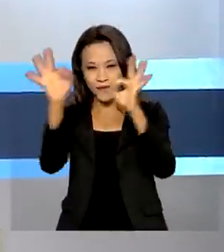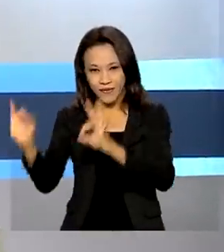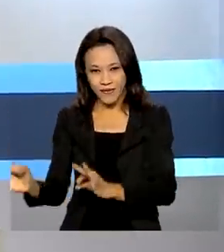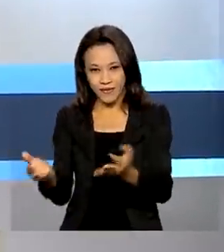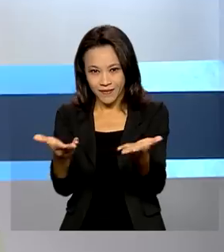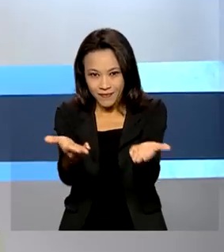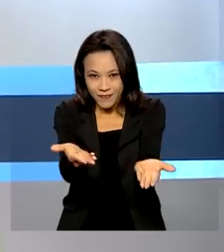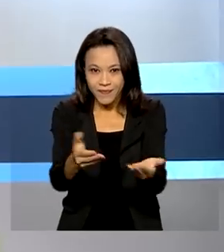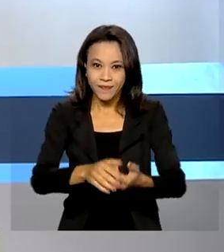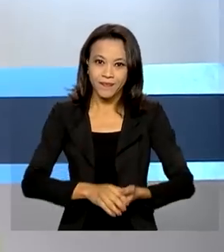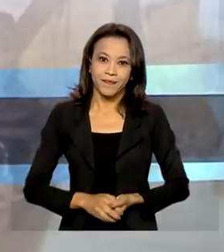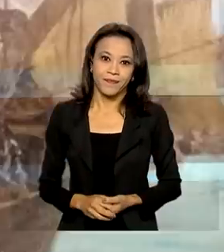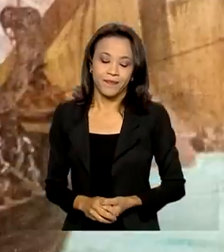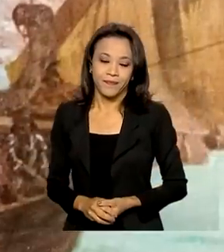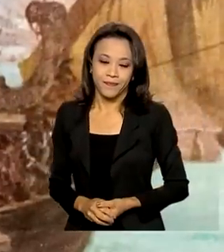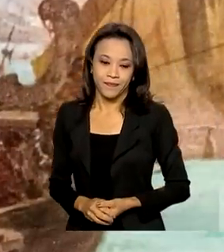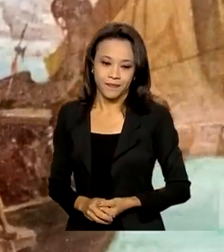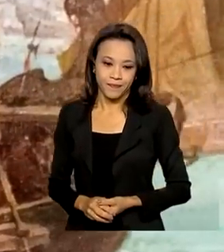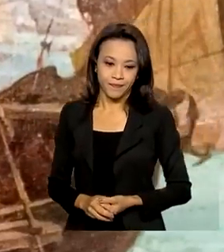Maurício de Almeida.